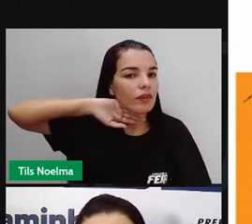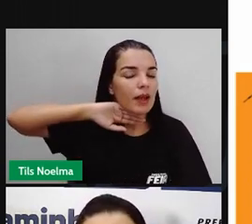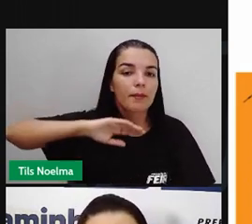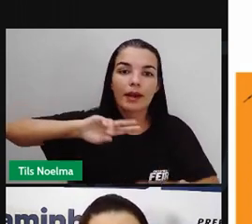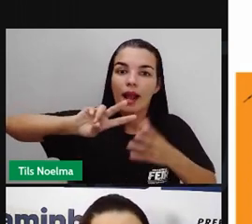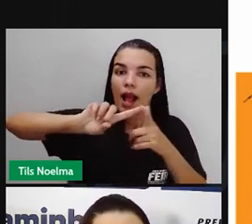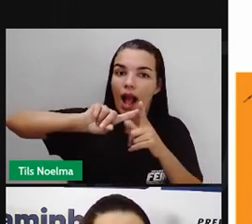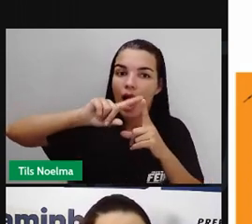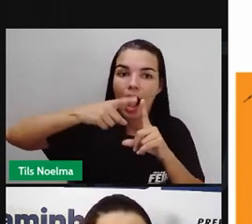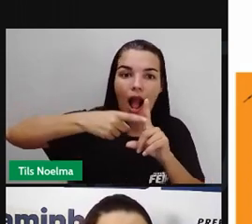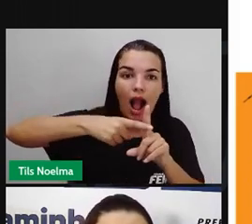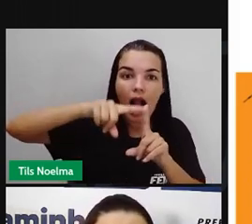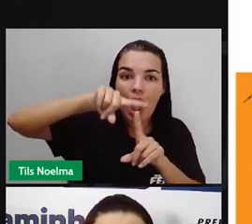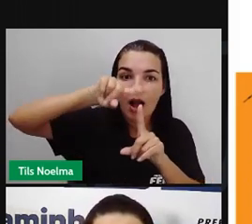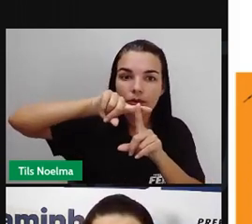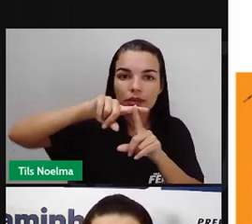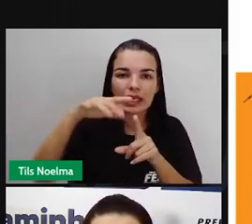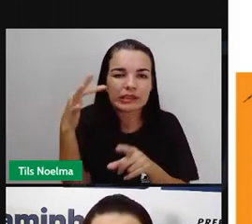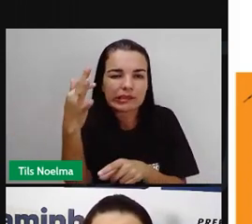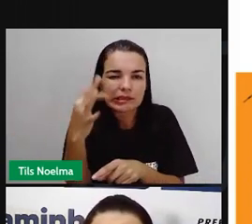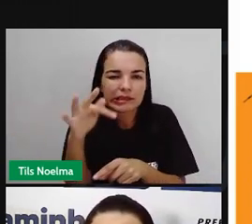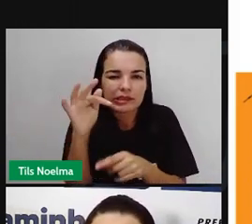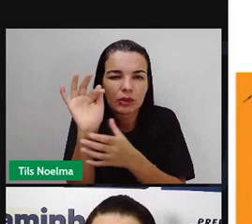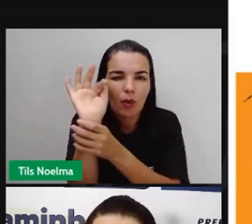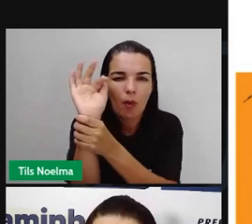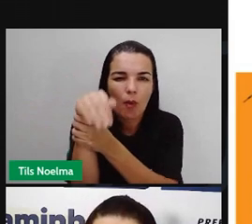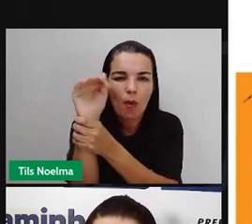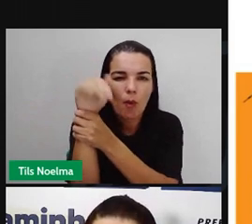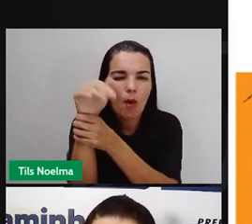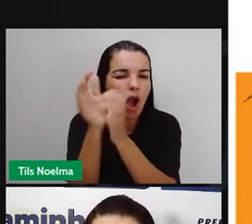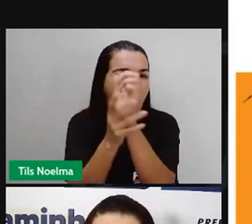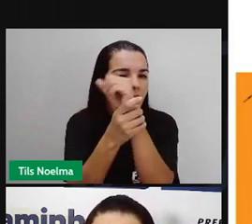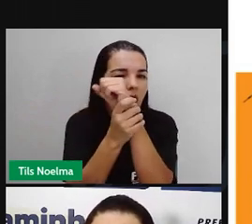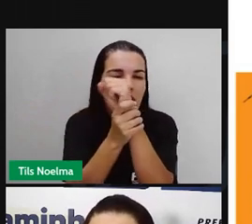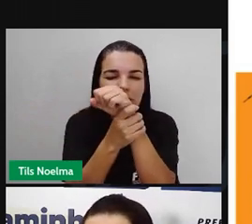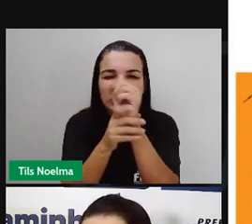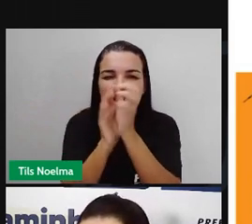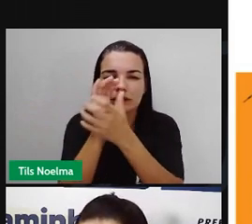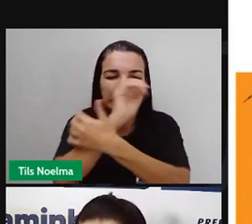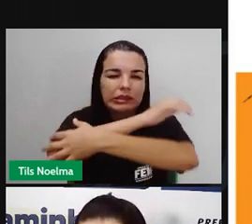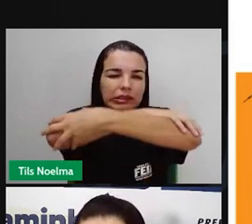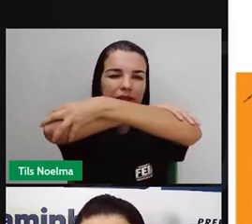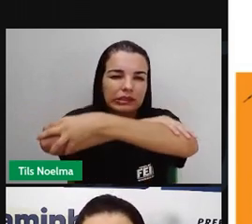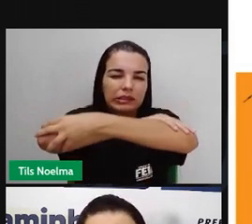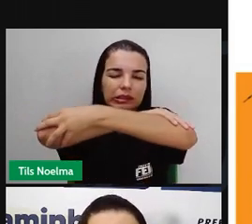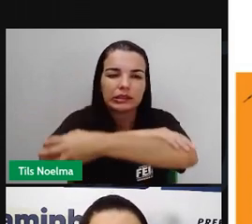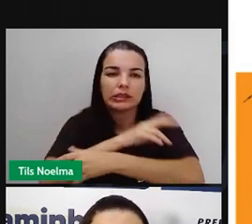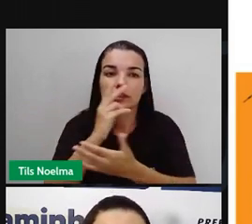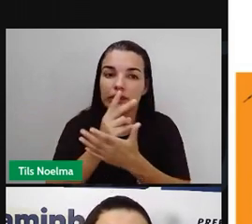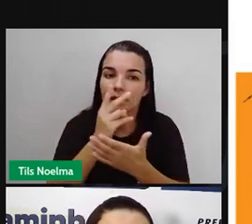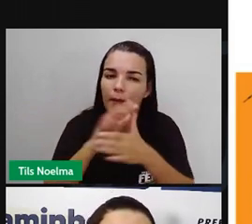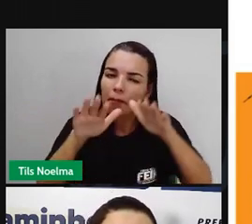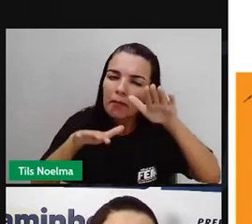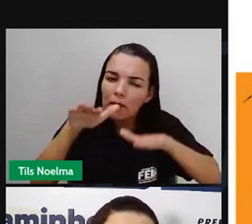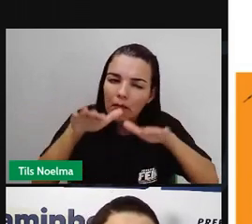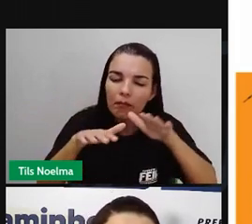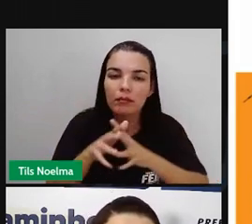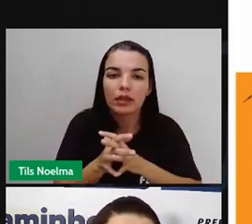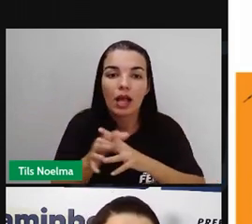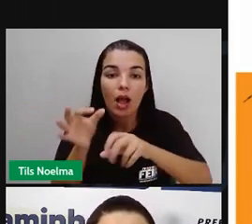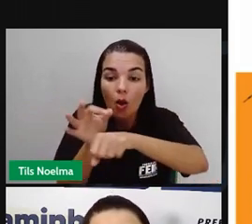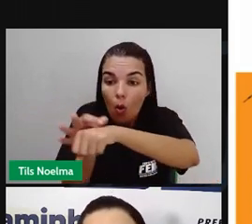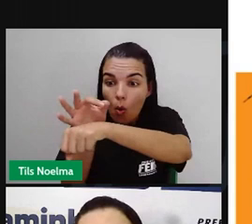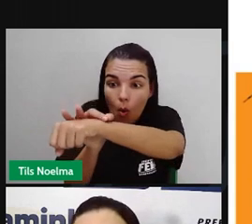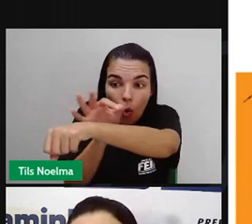imediato. Dores nas articulações, quase sempre presente, dores moderadas. Manchas